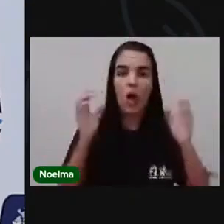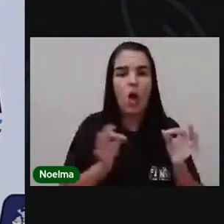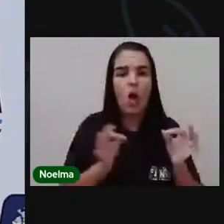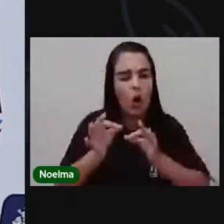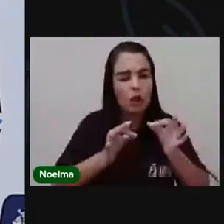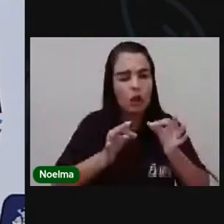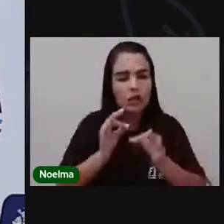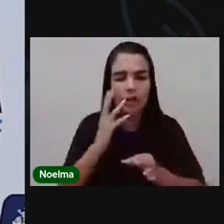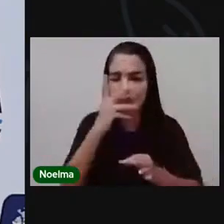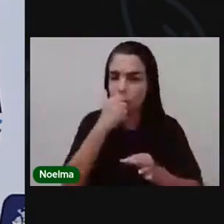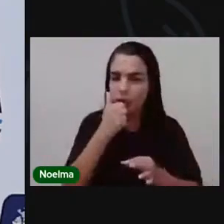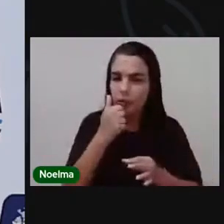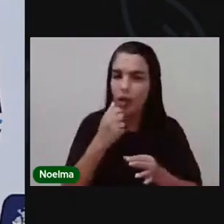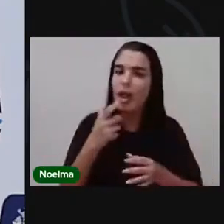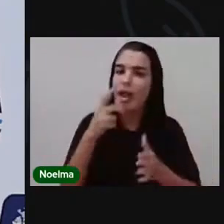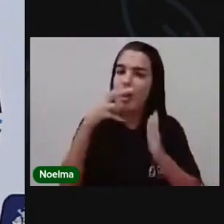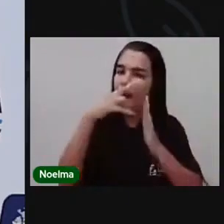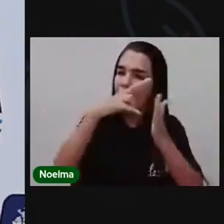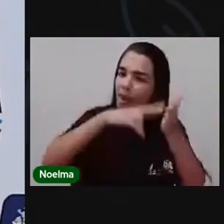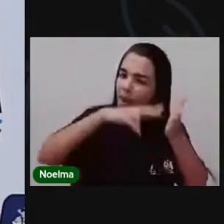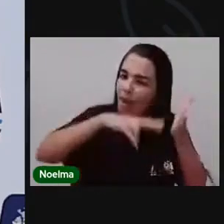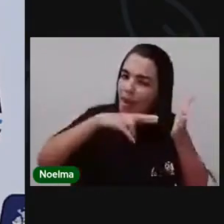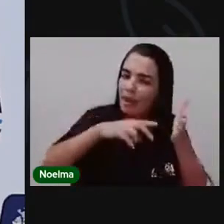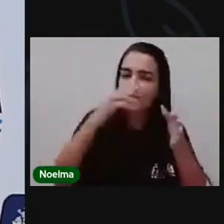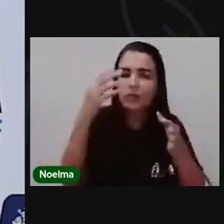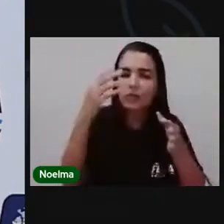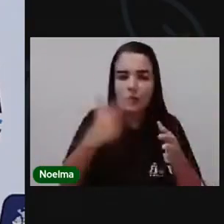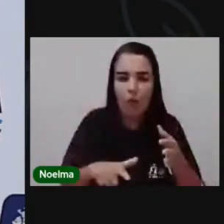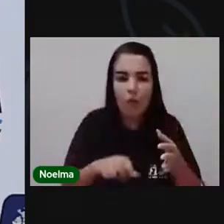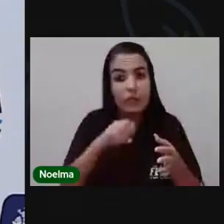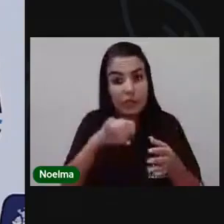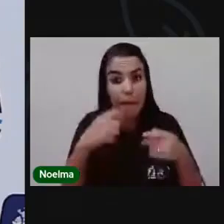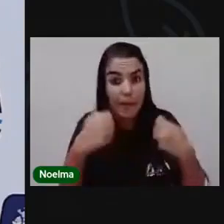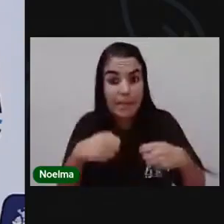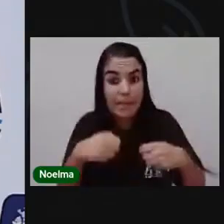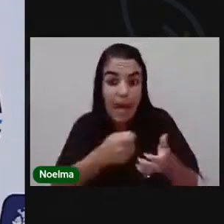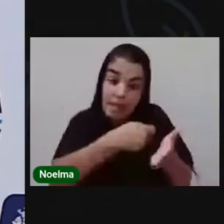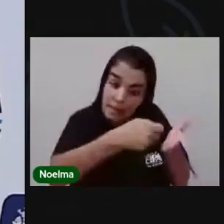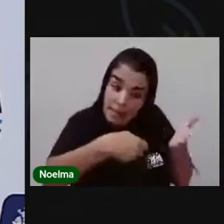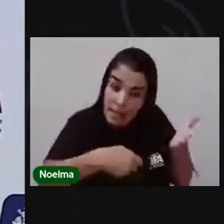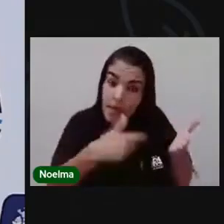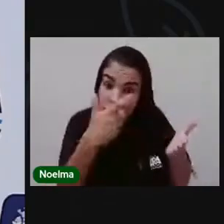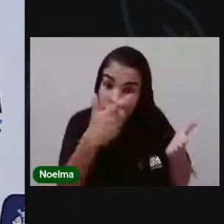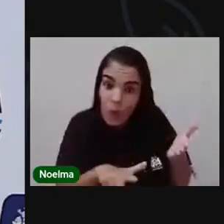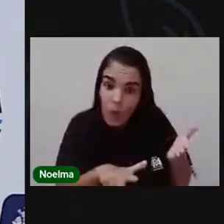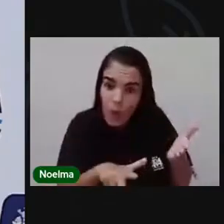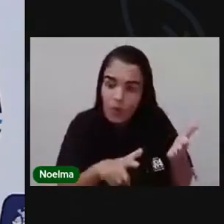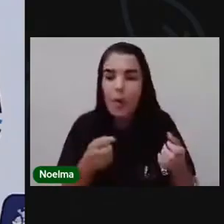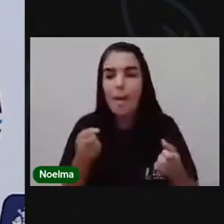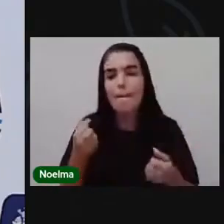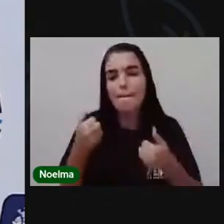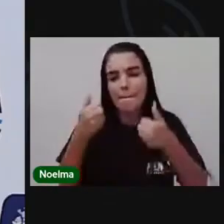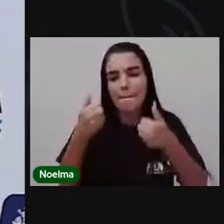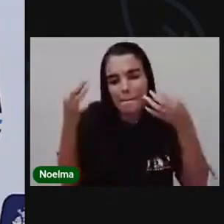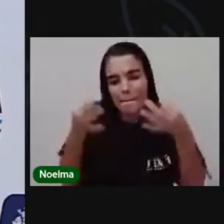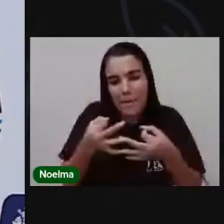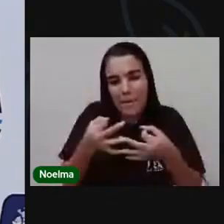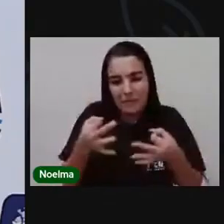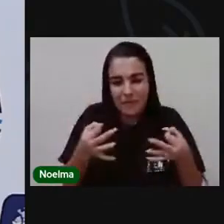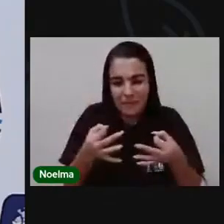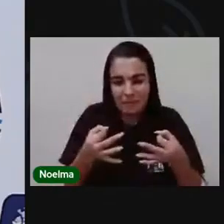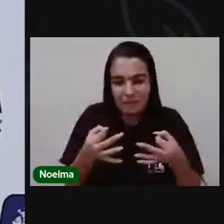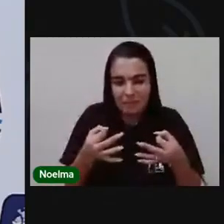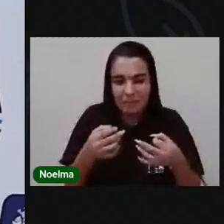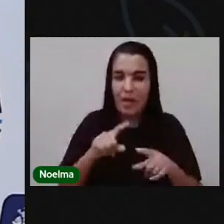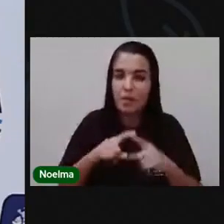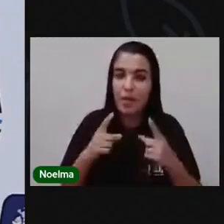direitinho. Releiam o seu texto. Se for preciso, reescreva o texto, tá? Para que ele fique perfeito. Para que